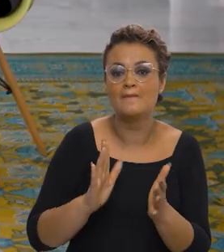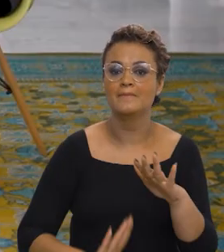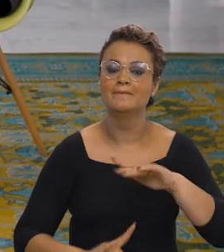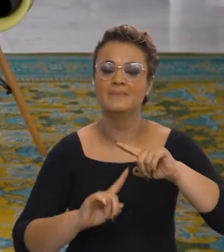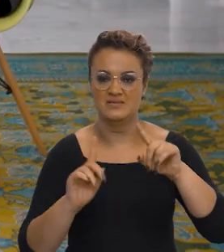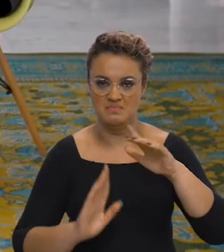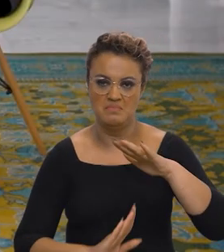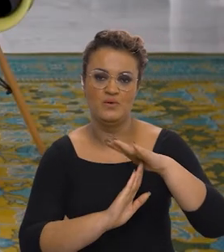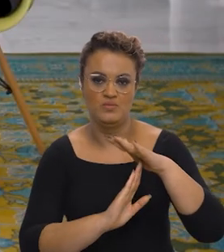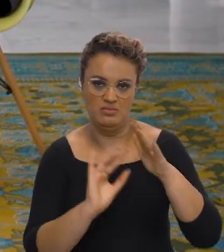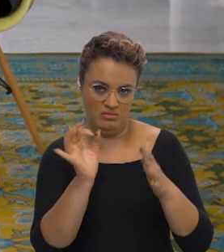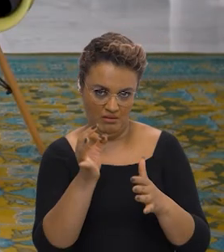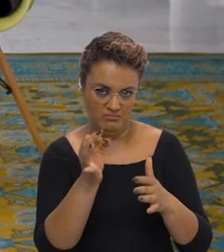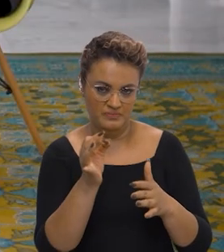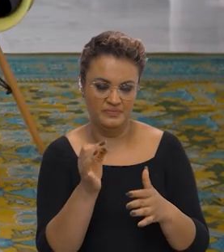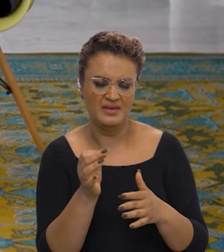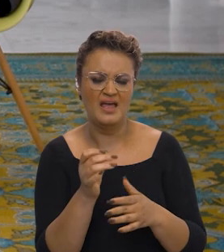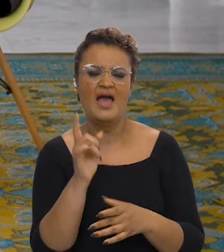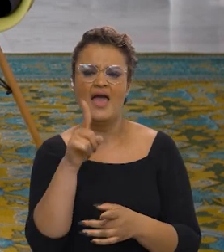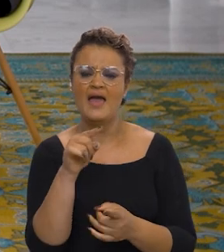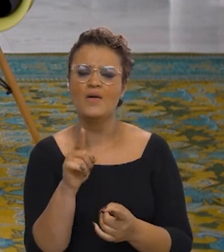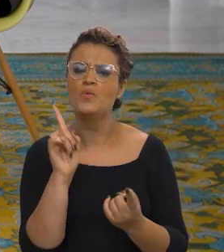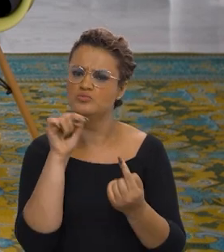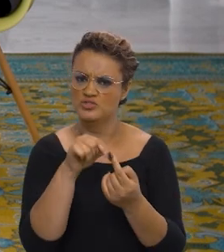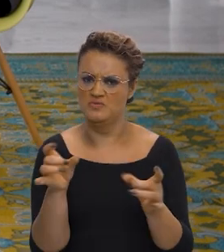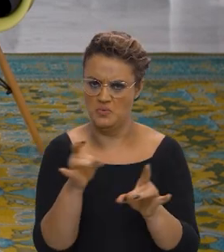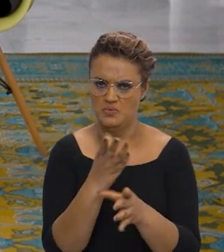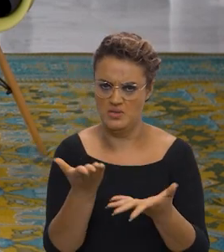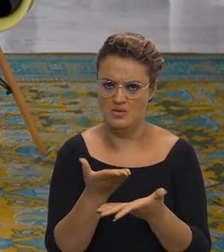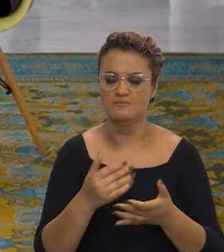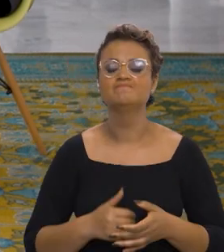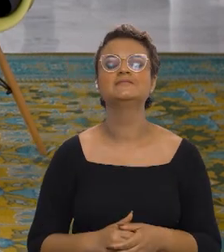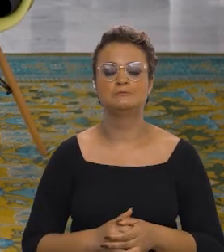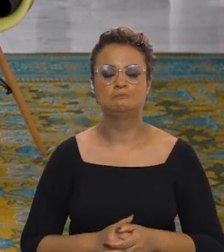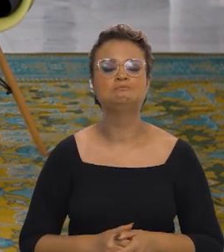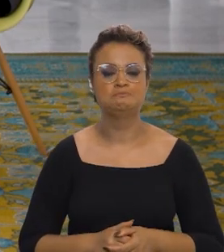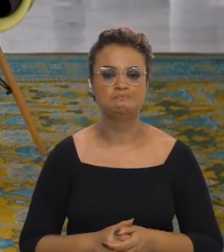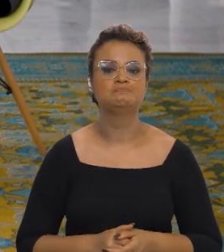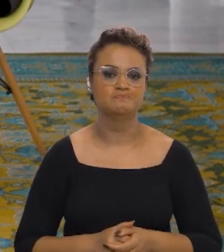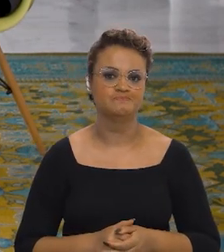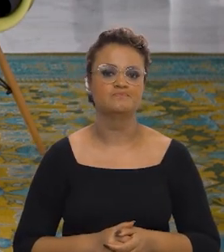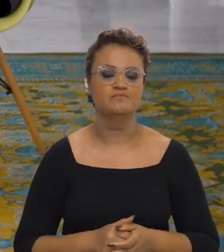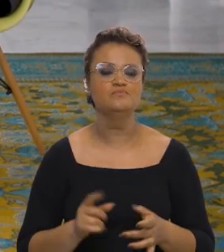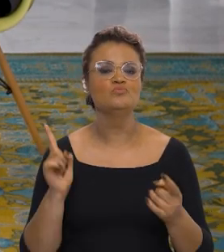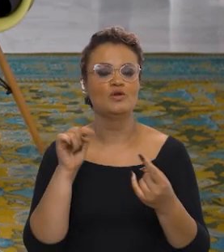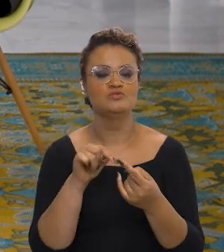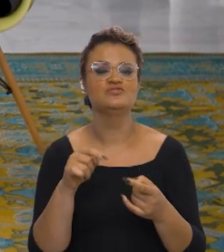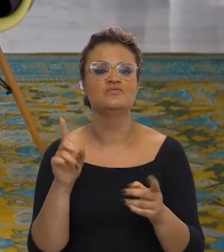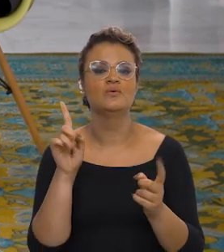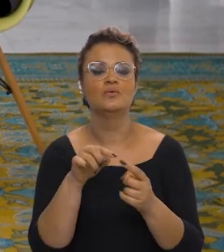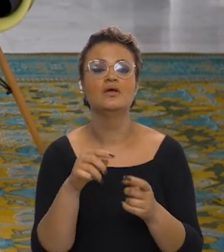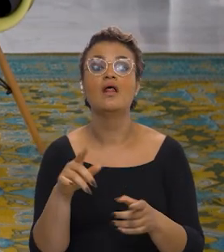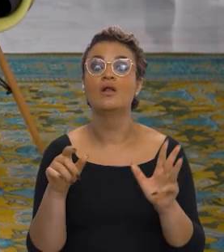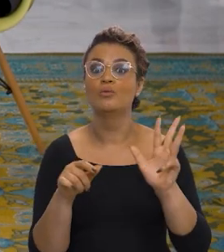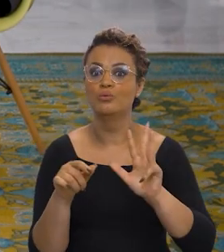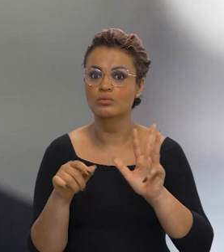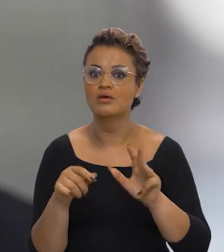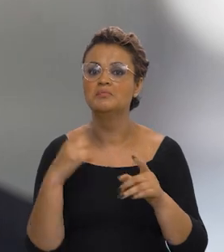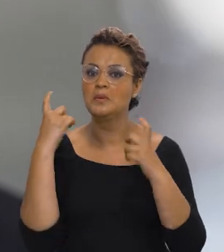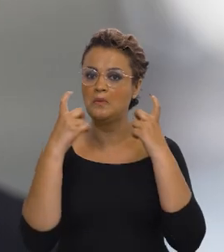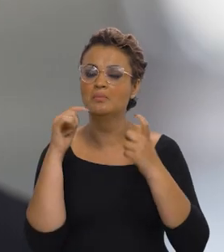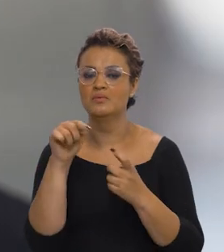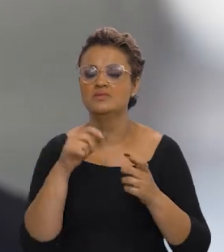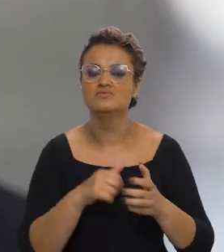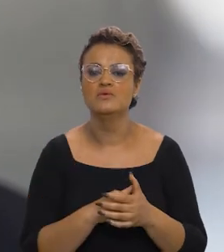estavam paralisadas. É uma meta agora concluí-las finalmente? Exato. Essa é uma das grandes preocupações do presidente Lula,